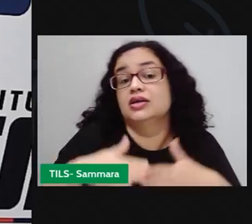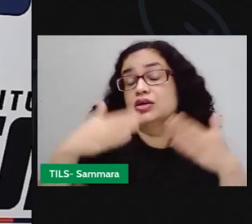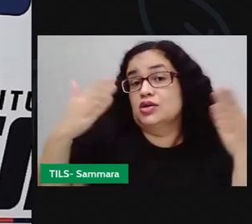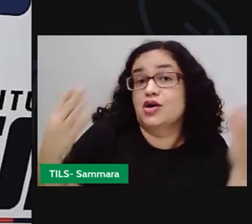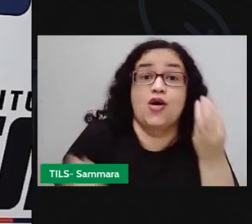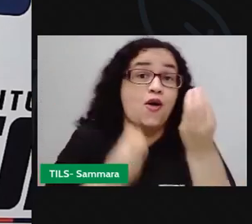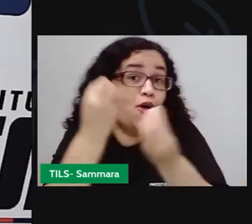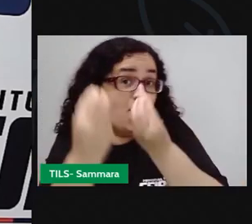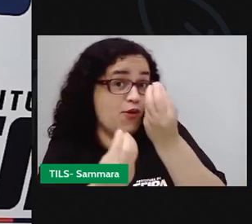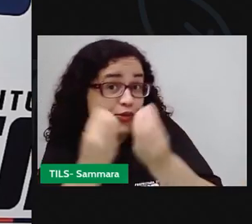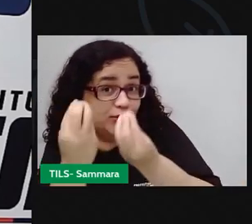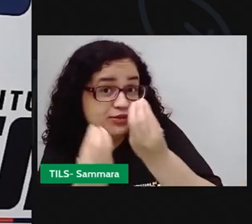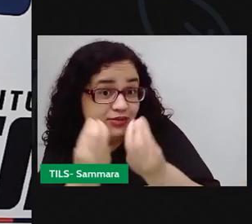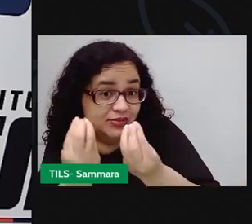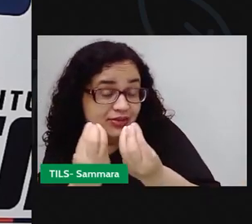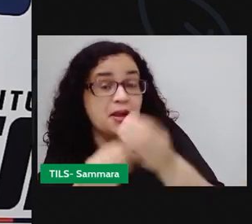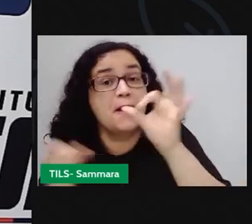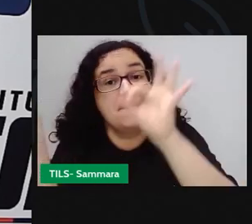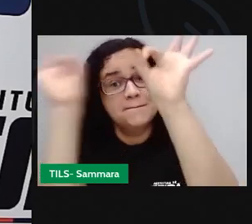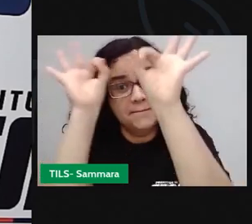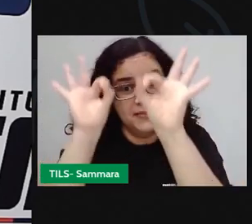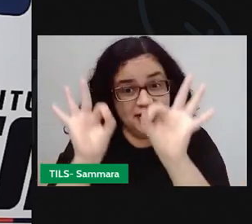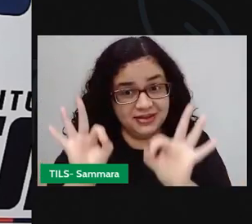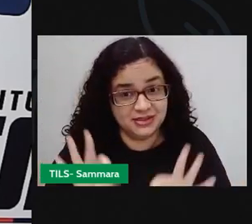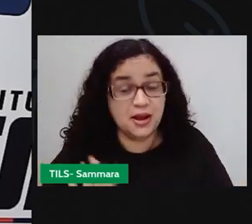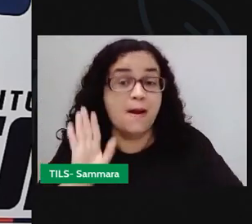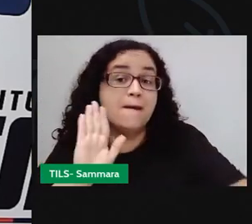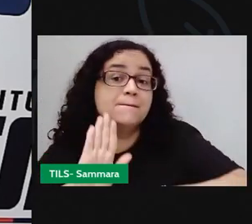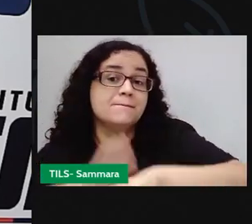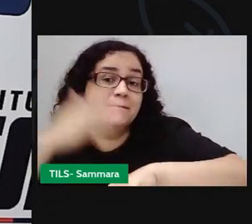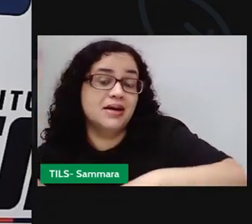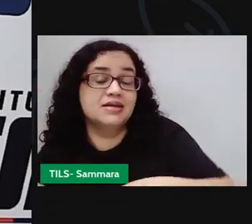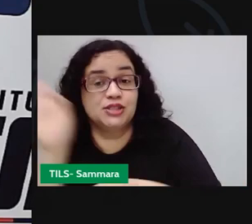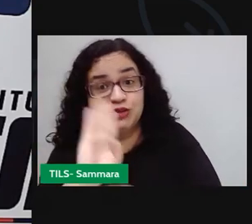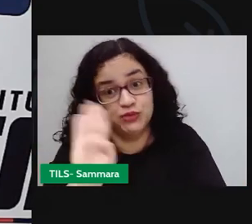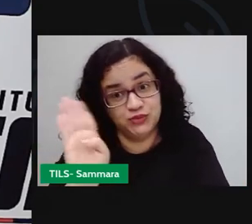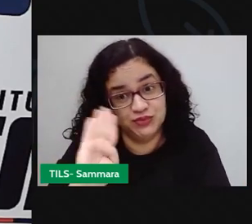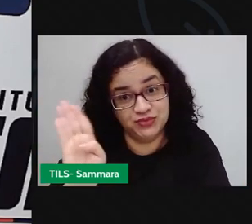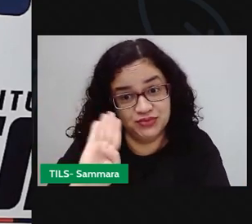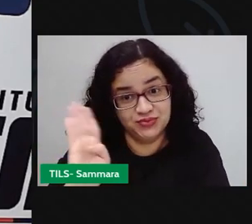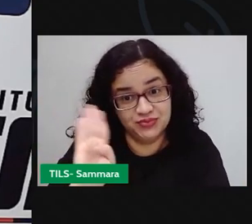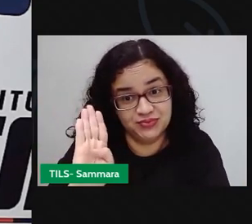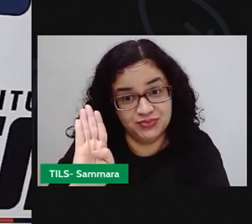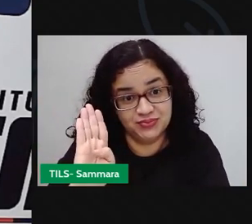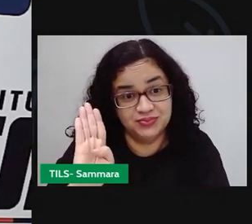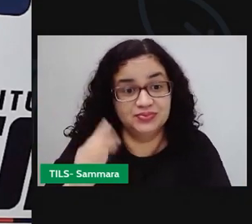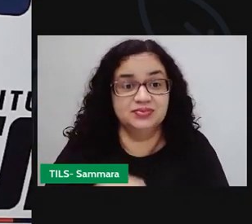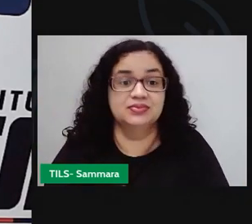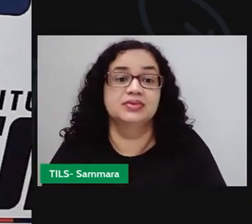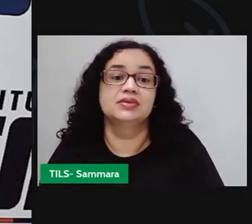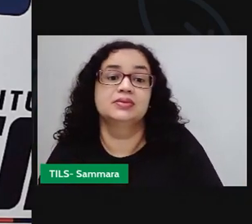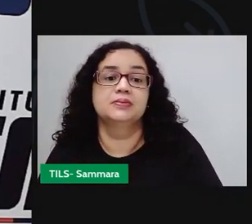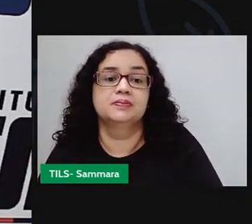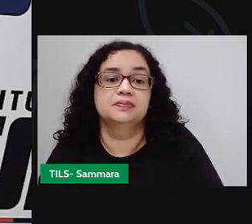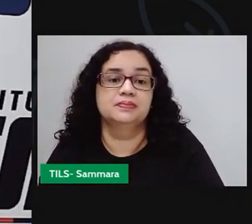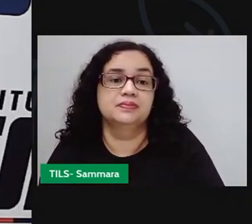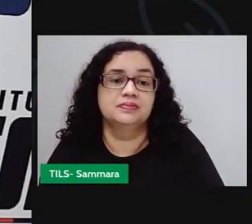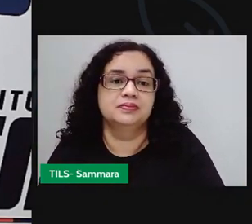como vocês estão? Preparados para mais uma videoaula? Pronto!